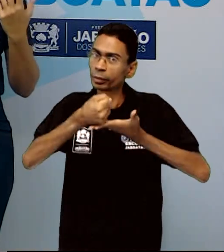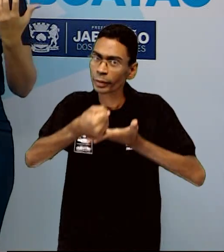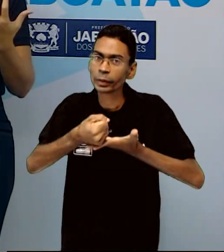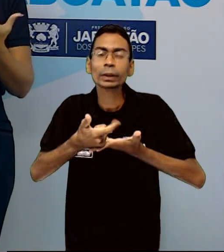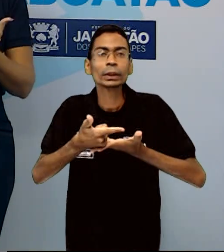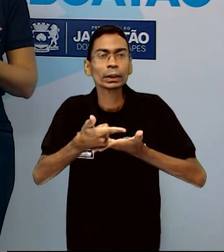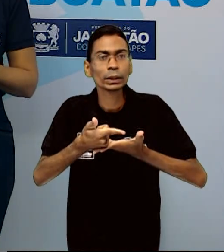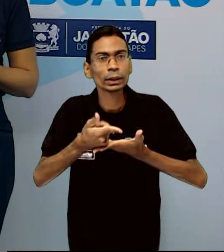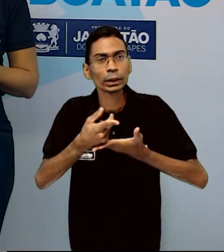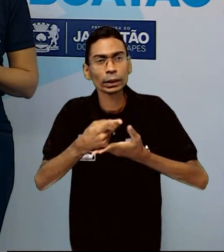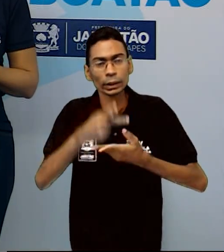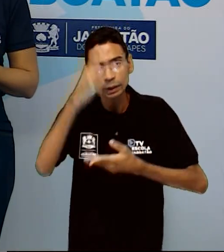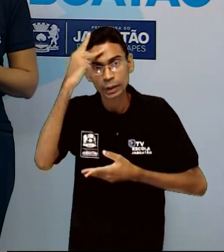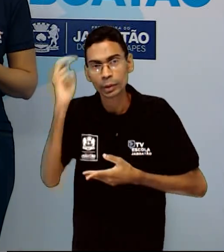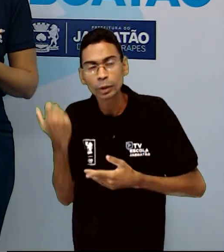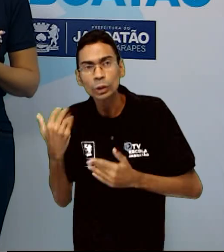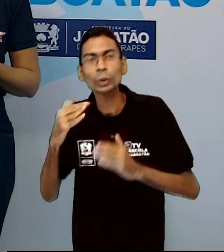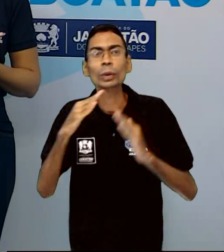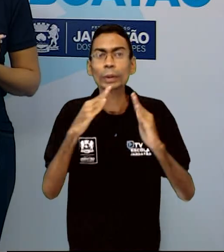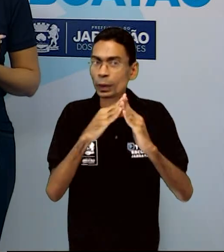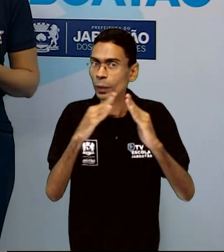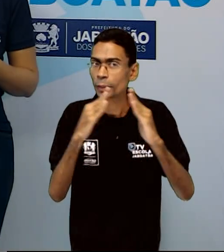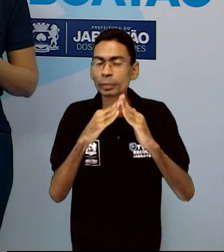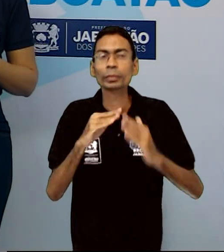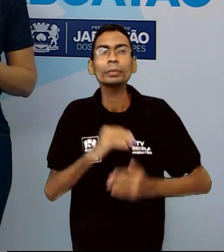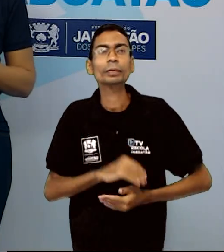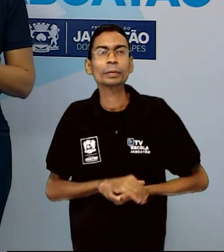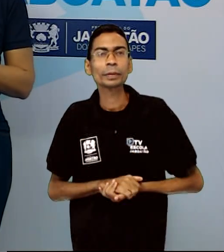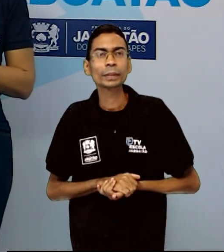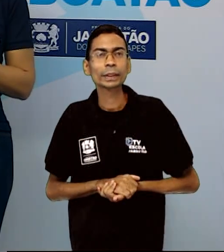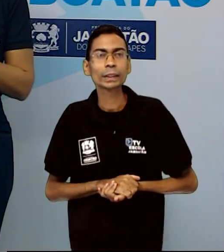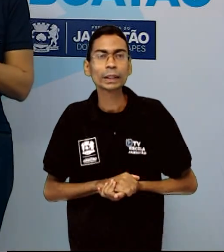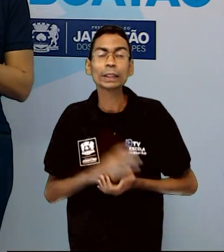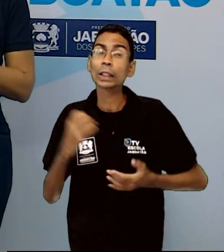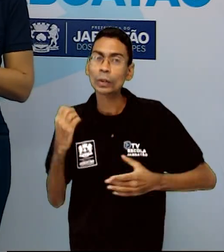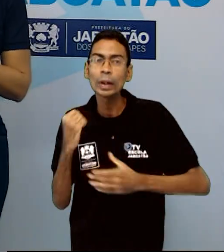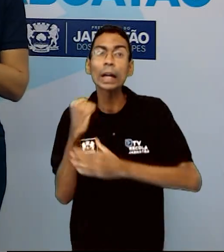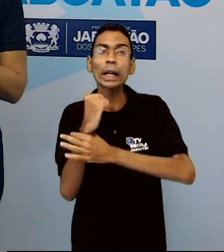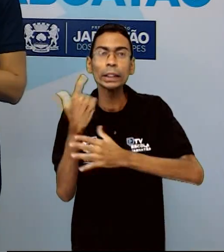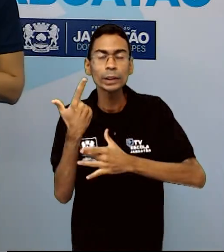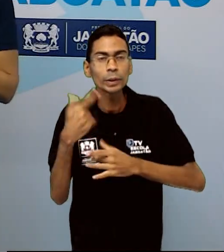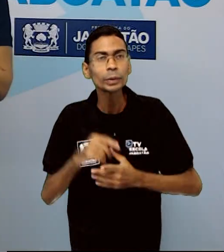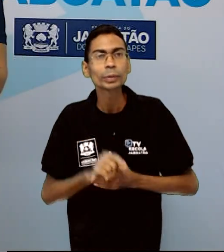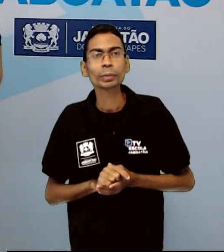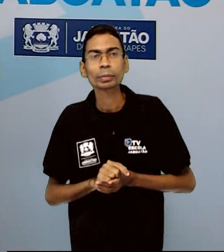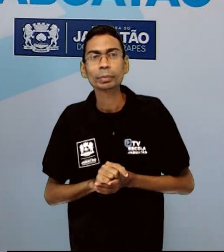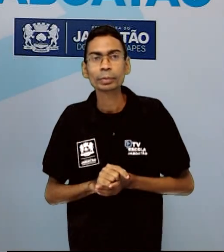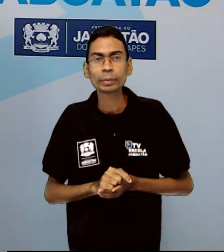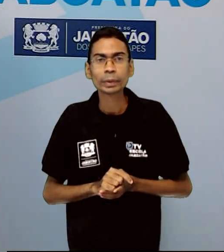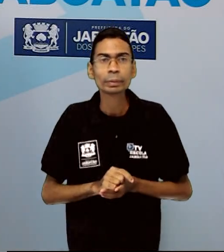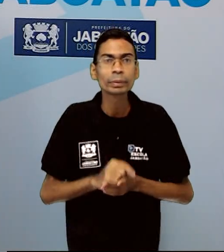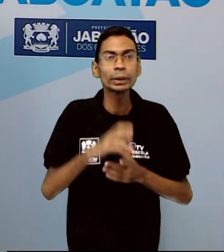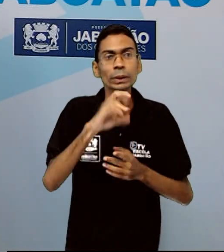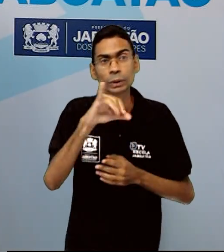Então, esses direitos, entre outros, são garantidos pela Constituição Federal.